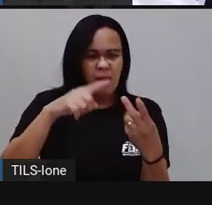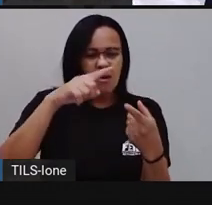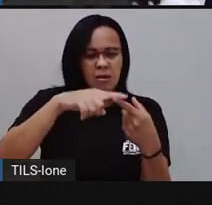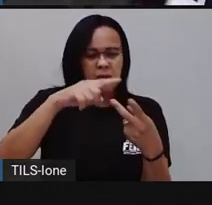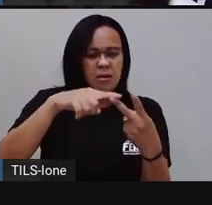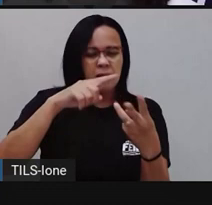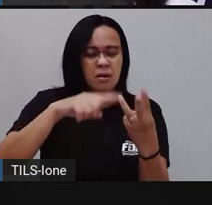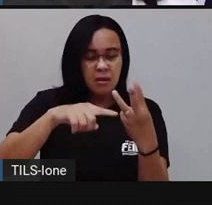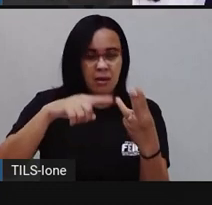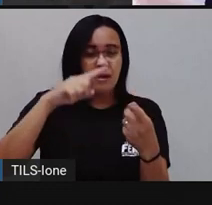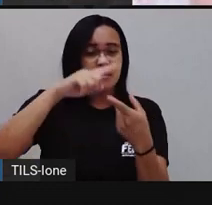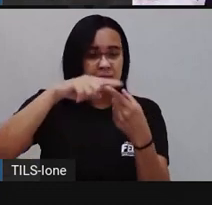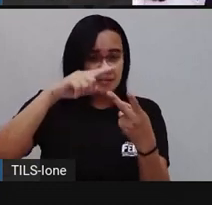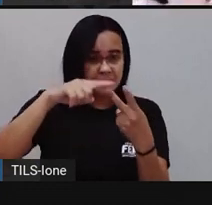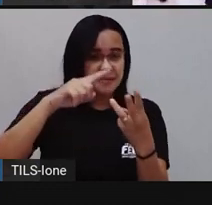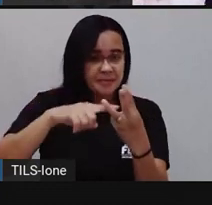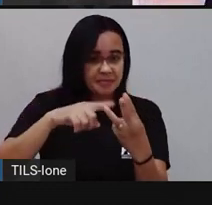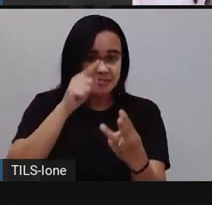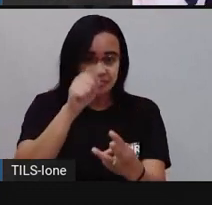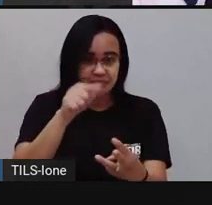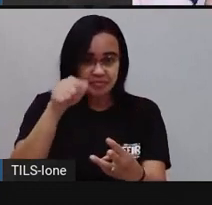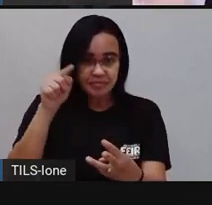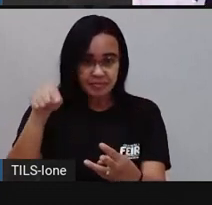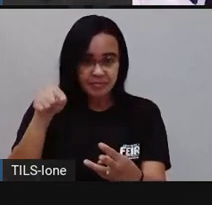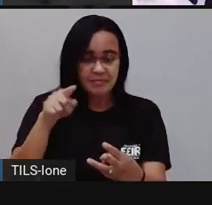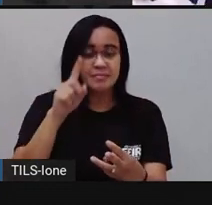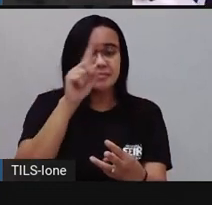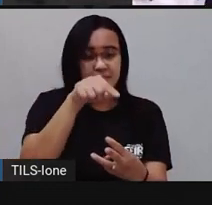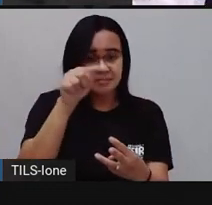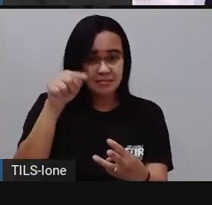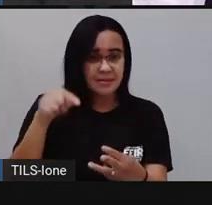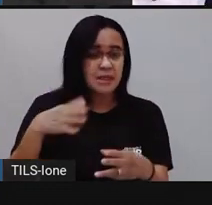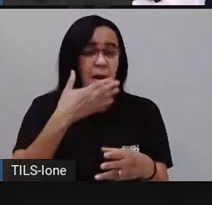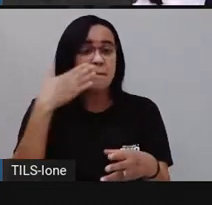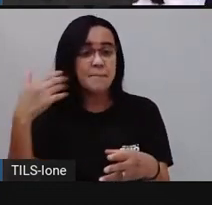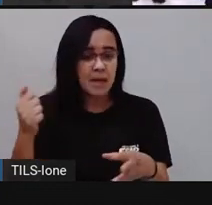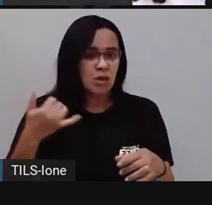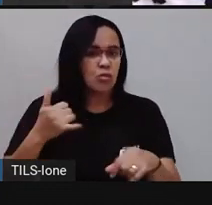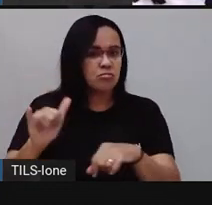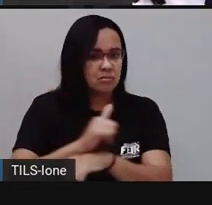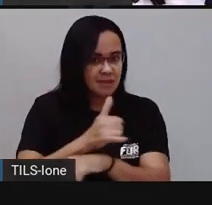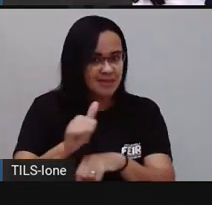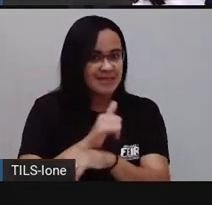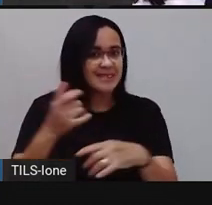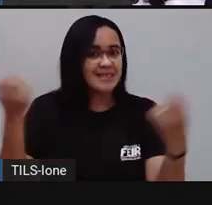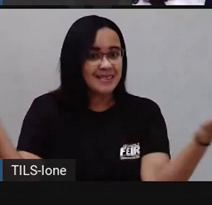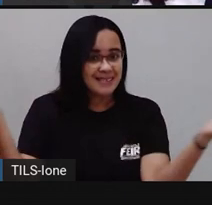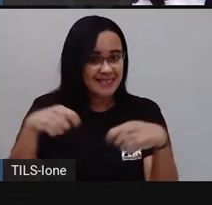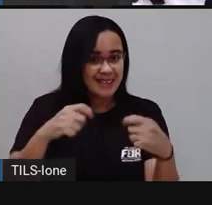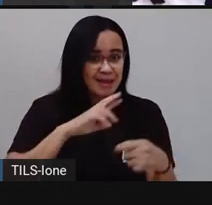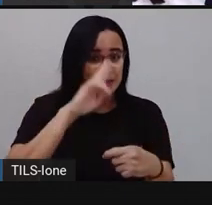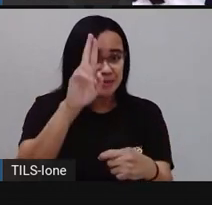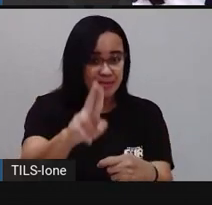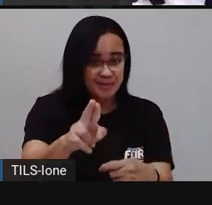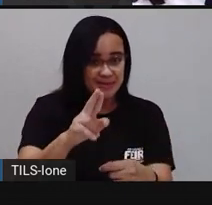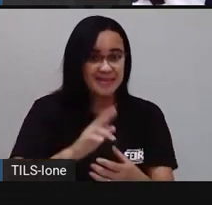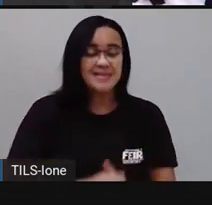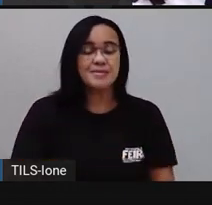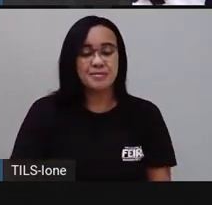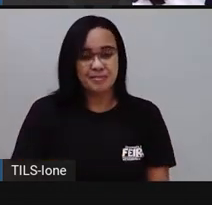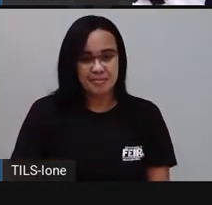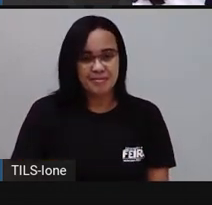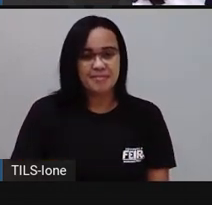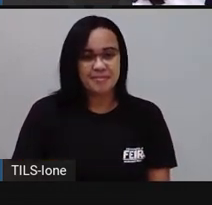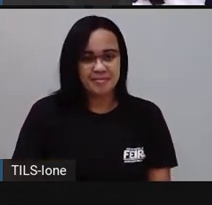somar de cabeça, né? Você vê aí qual é a melhor estratégia pra você calcular, tá bom? Então, você pode, três, quatro,